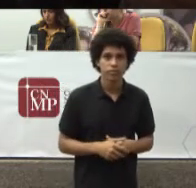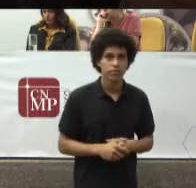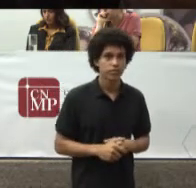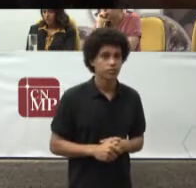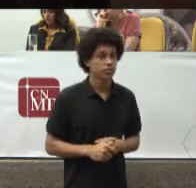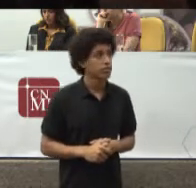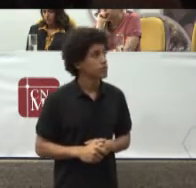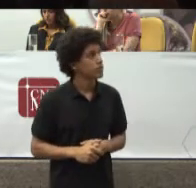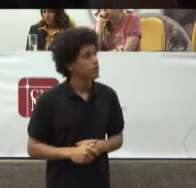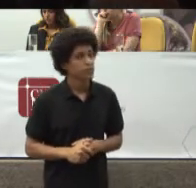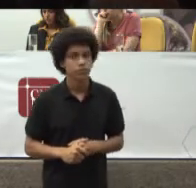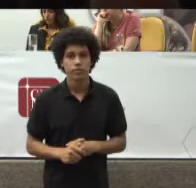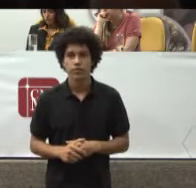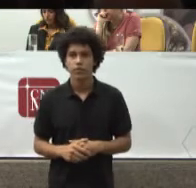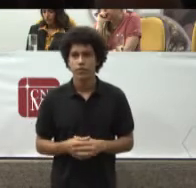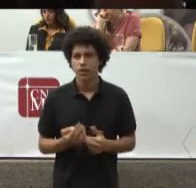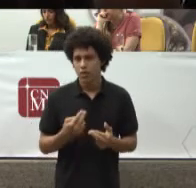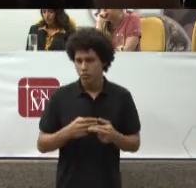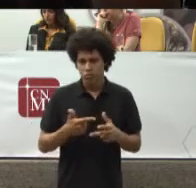No fim Da apresentação